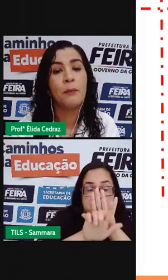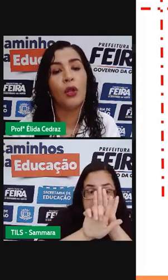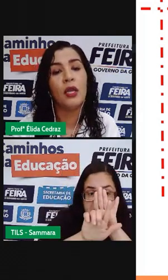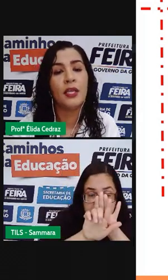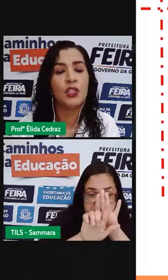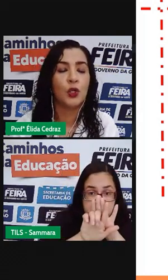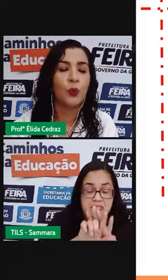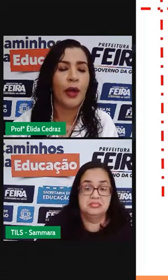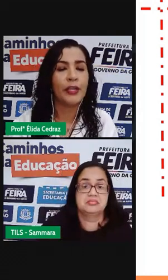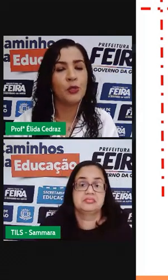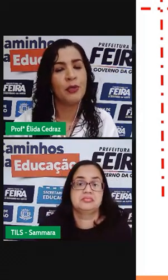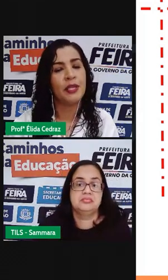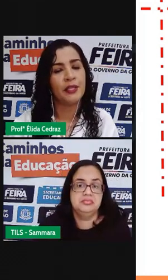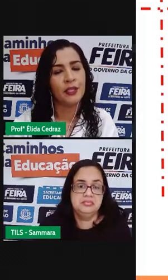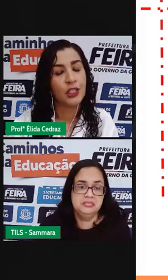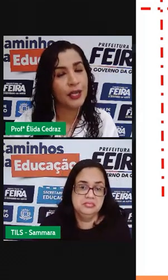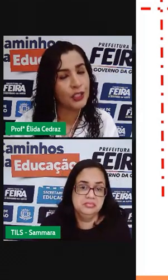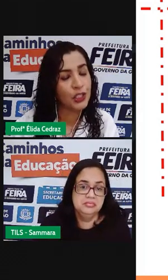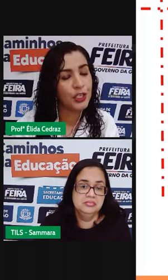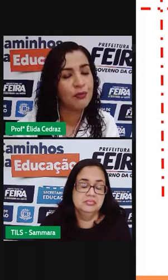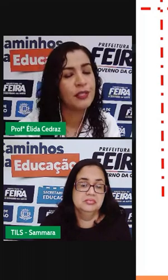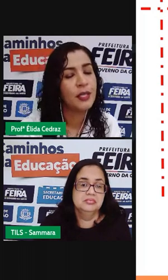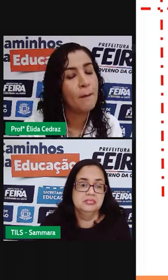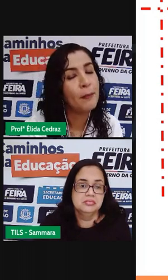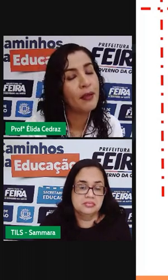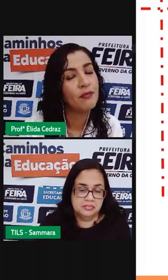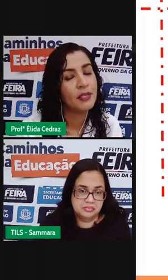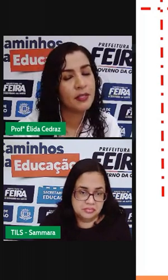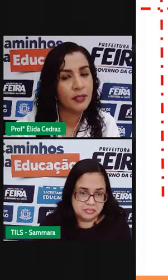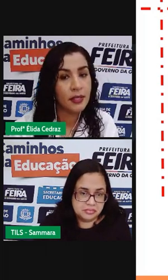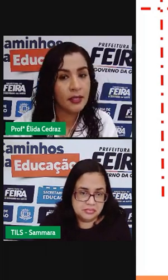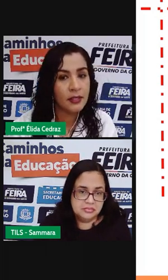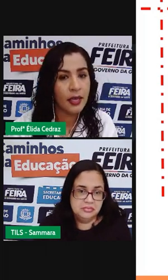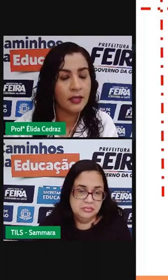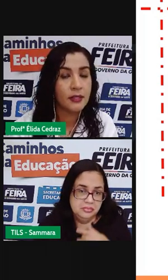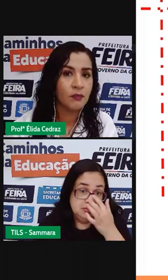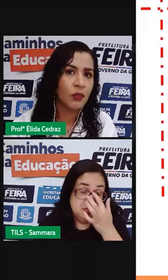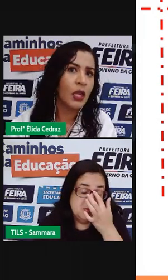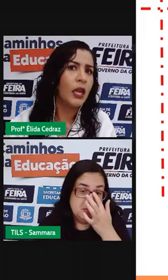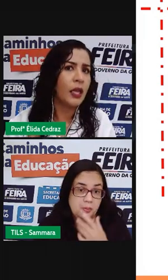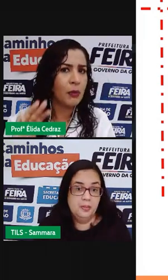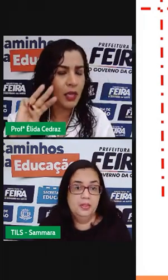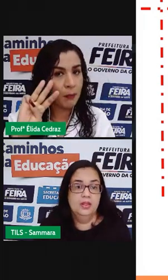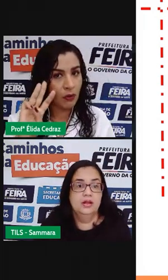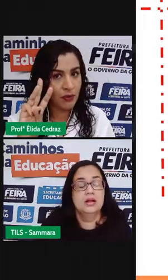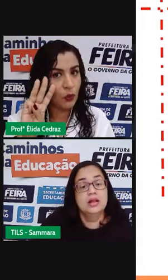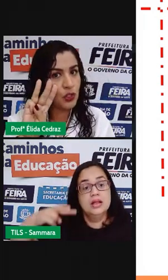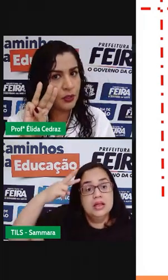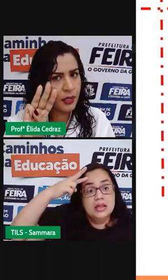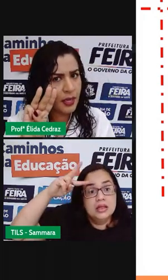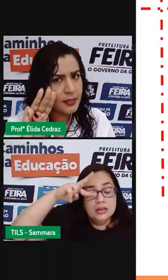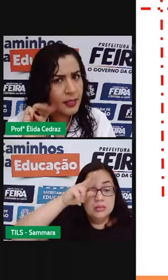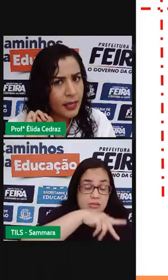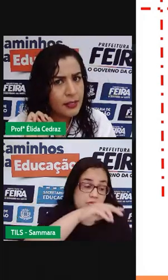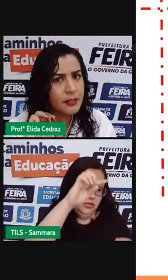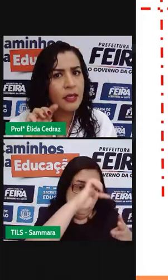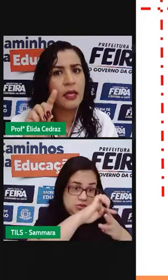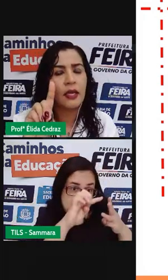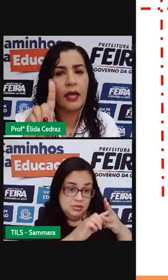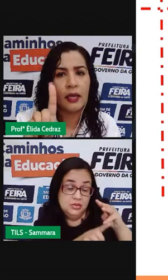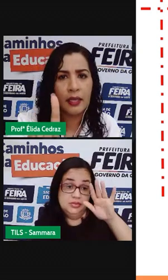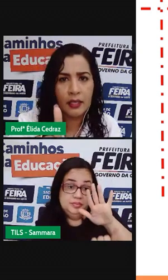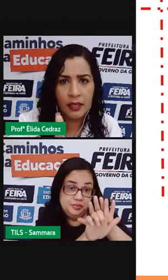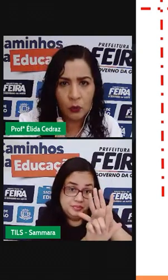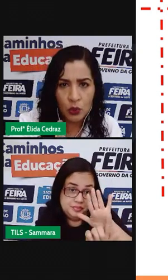político-administrativas previstas nas leis. Lembra que a Pró falou de três leis?